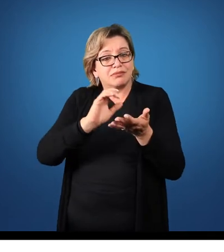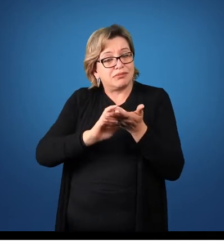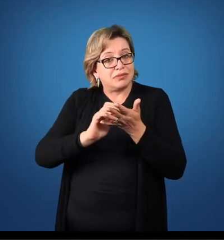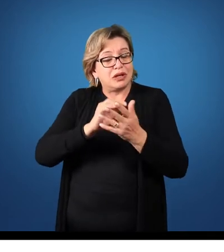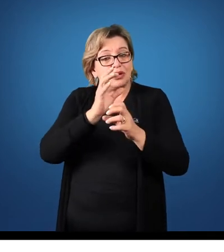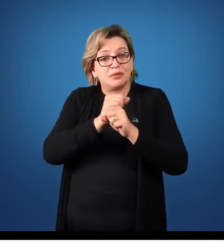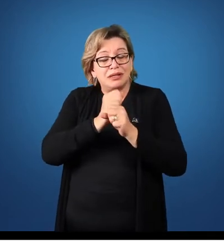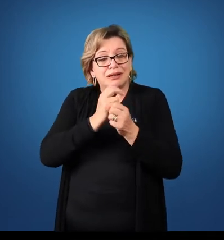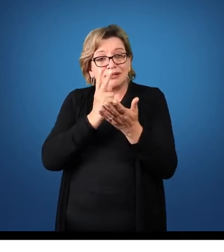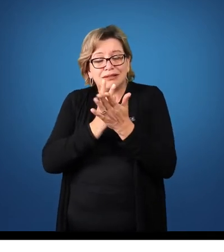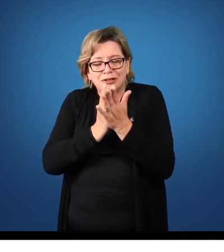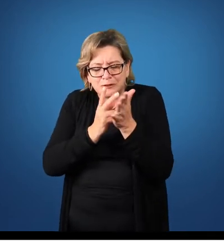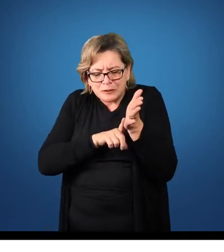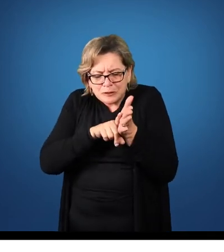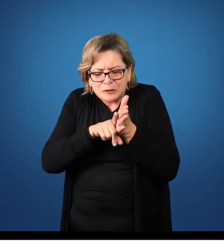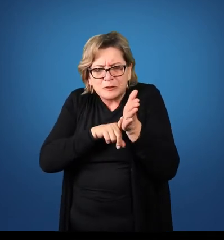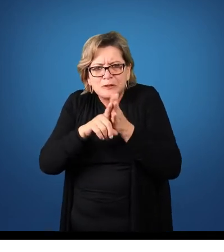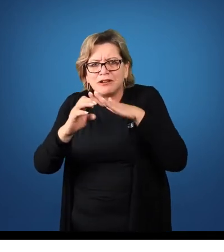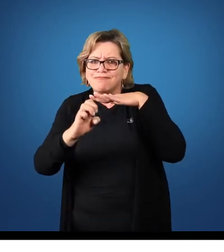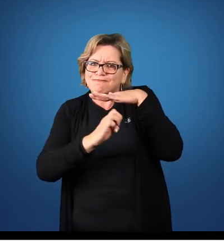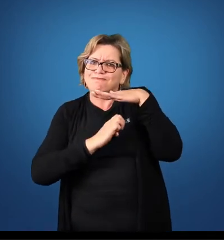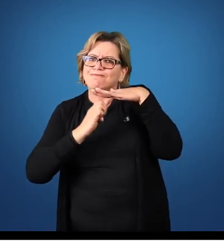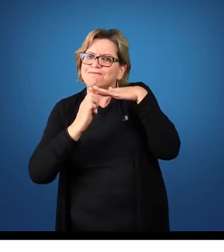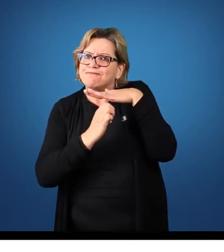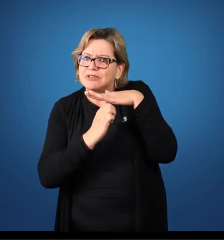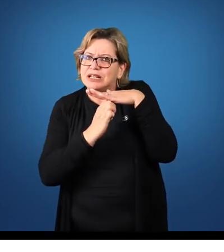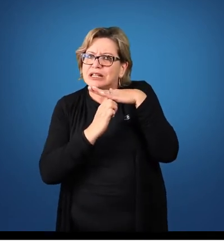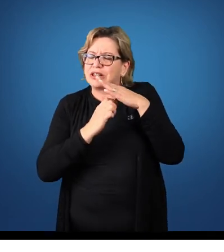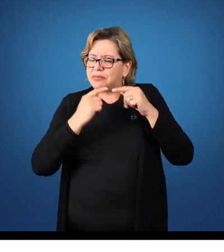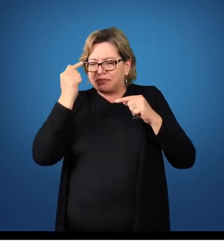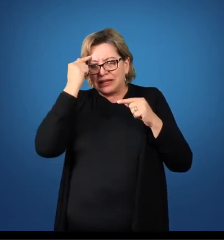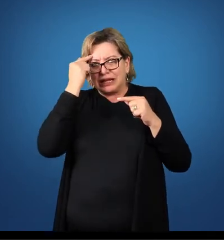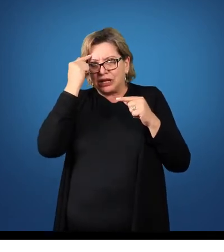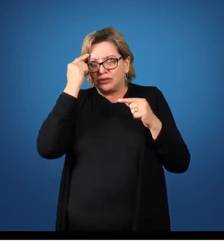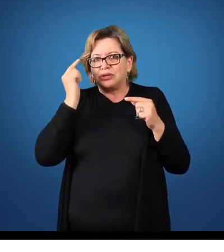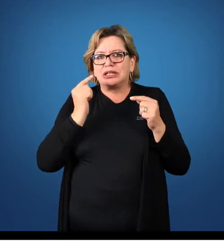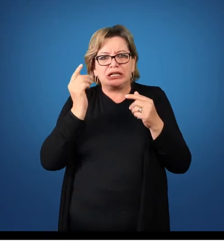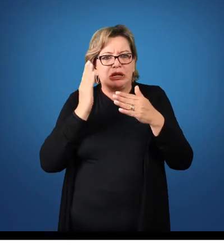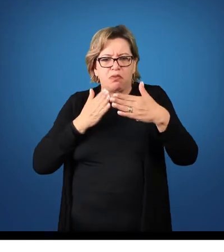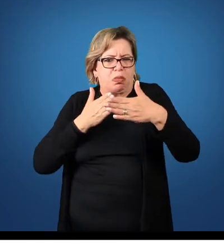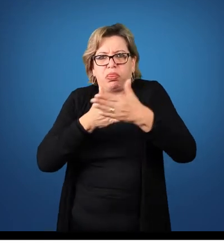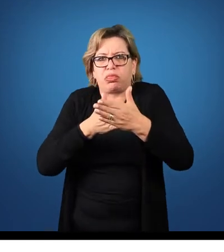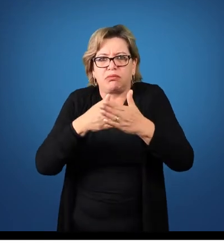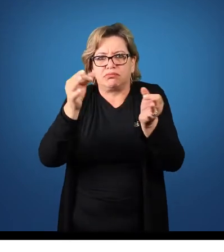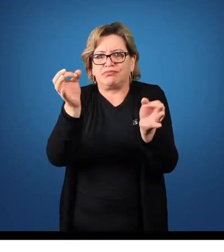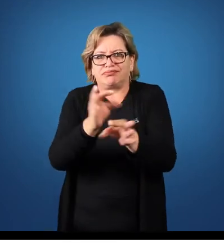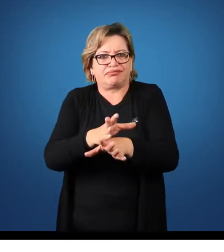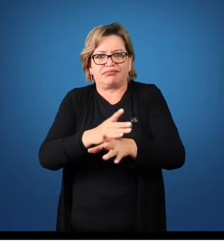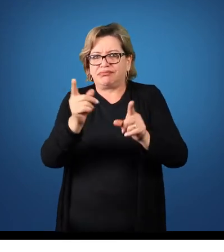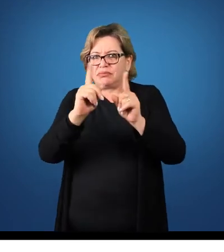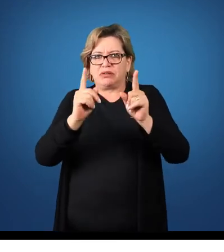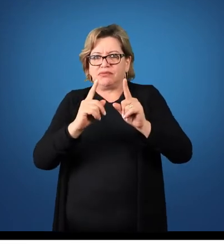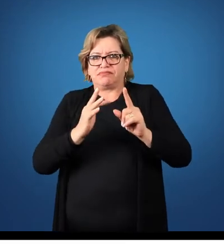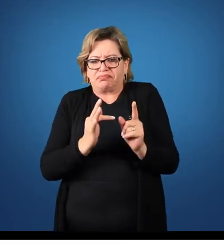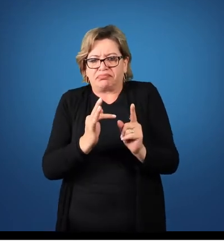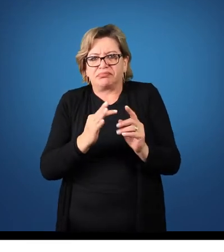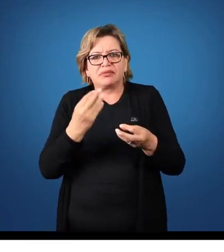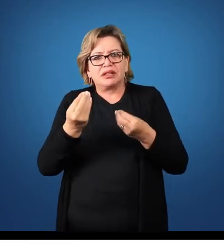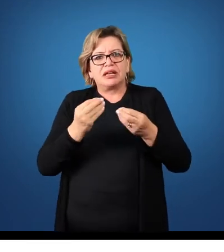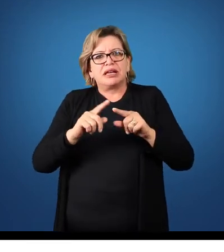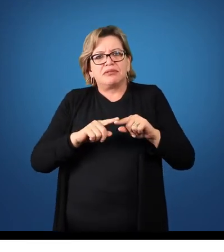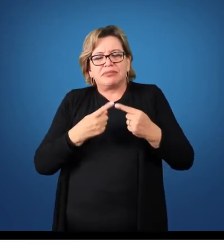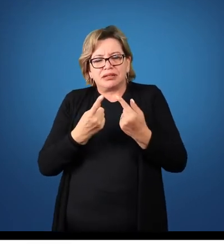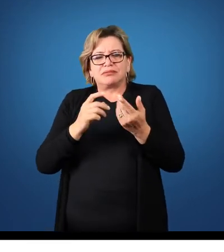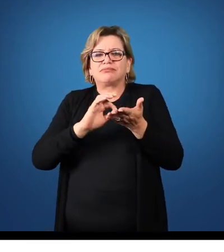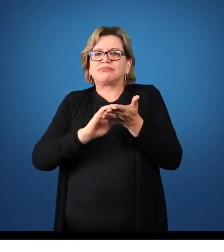está analisando a empresa que ela não vai ter um término a curto prazo. Então